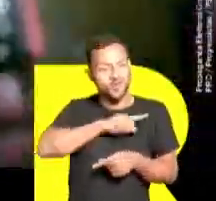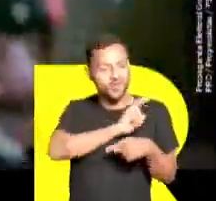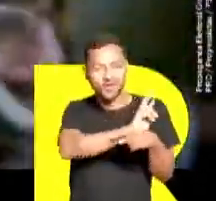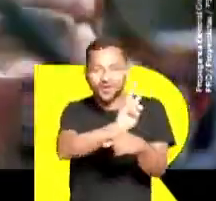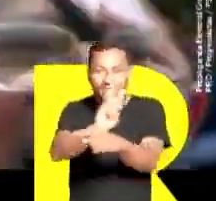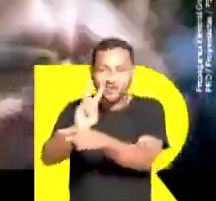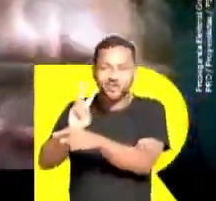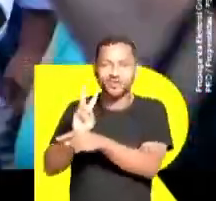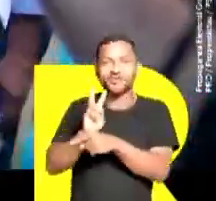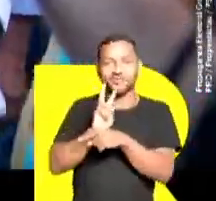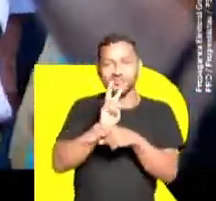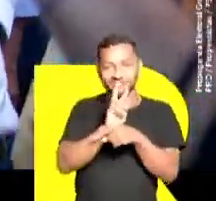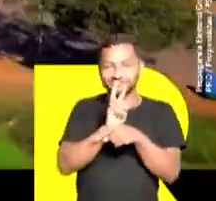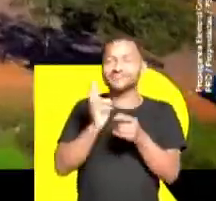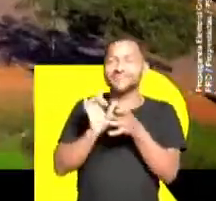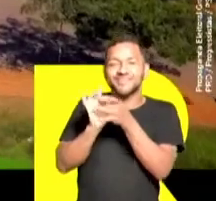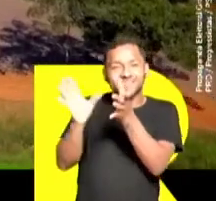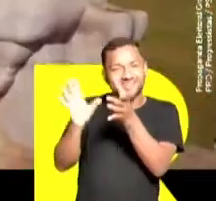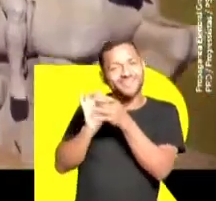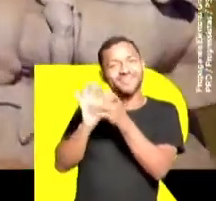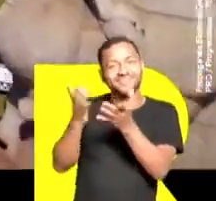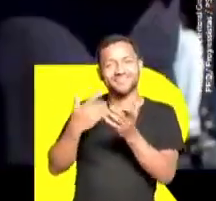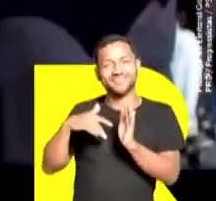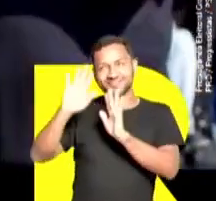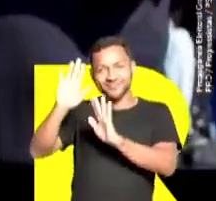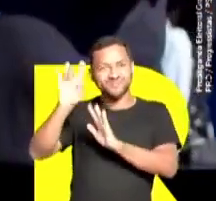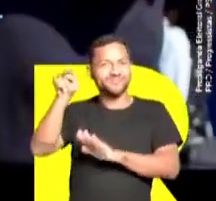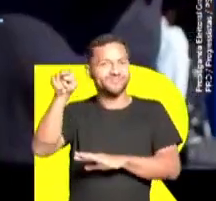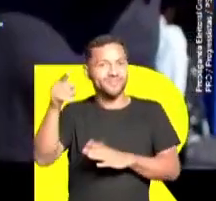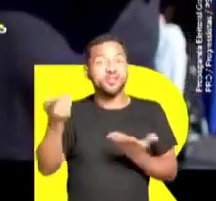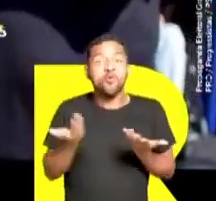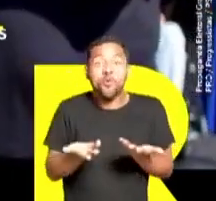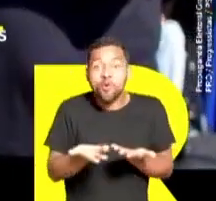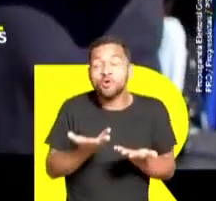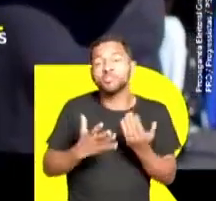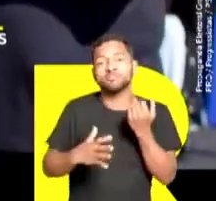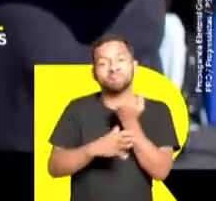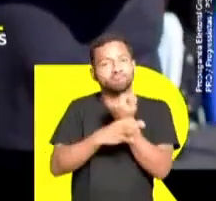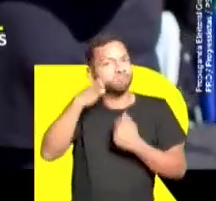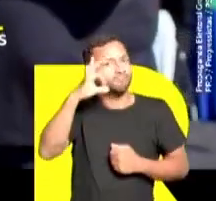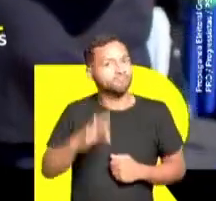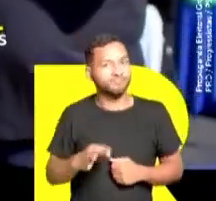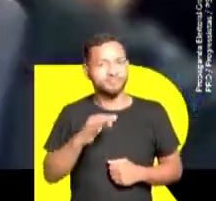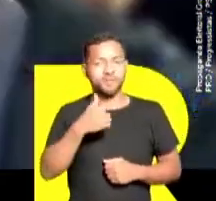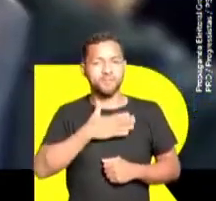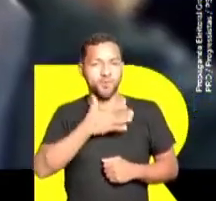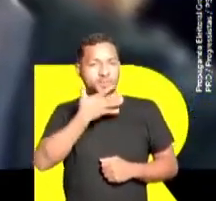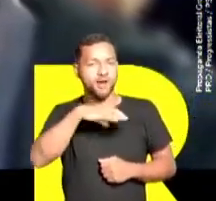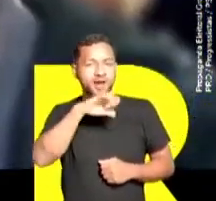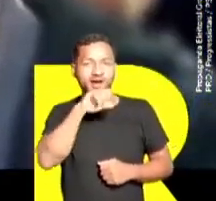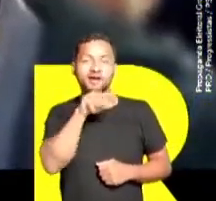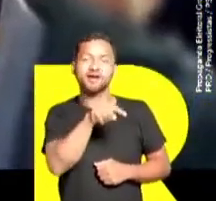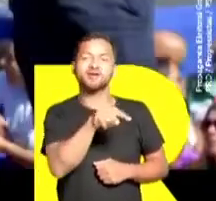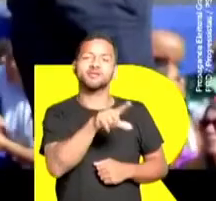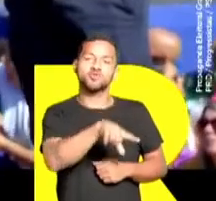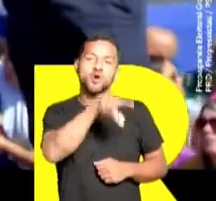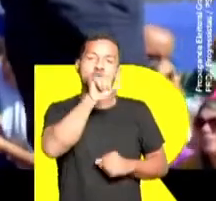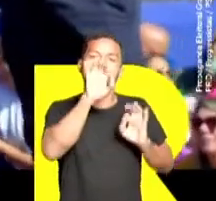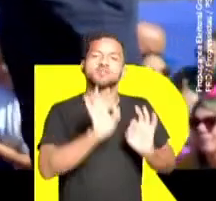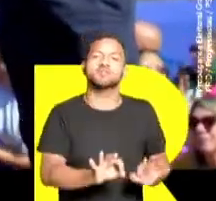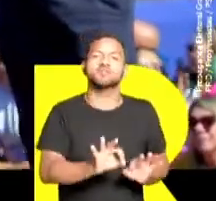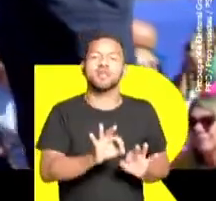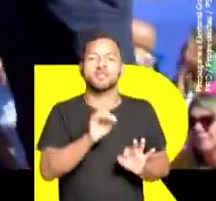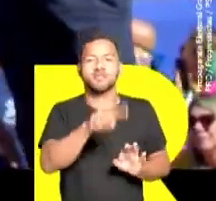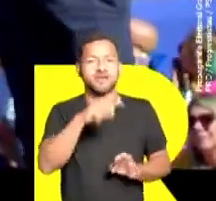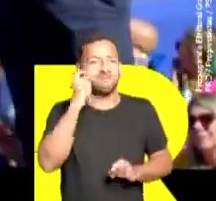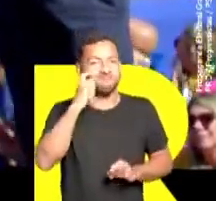Para cuidar da nossa gente. E hoje, eu tenho a certeza de que o meu pai fez a escolha